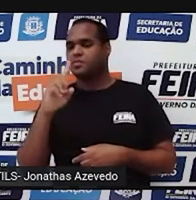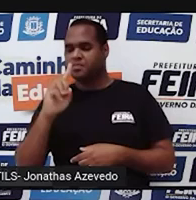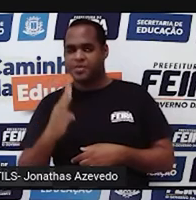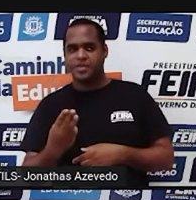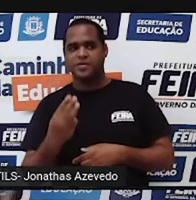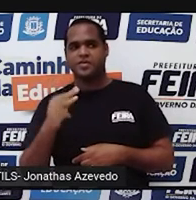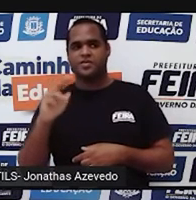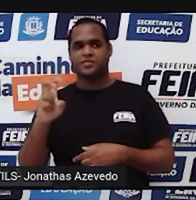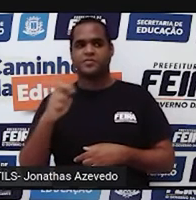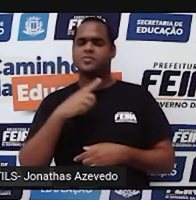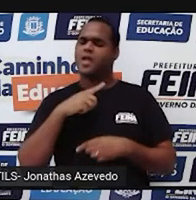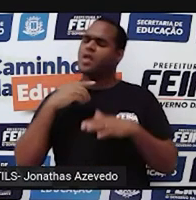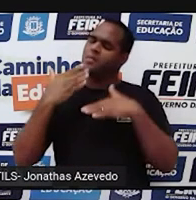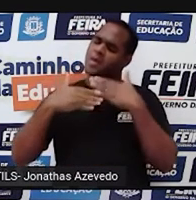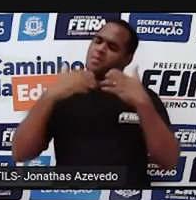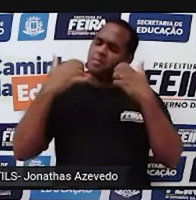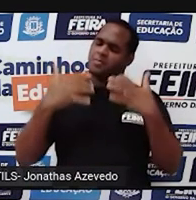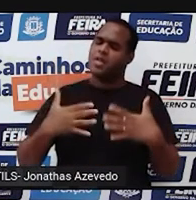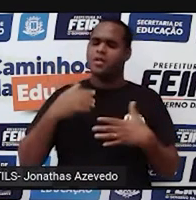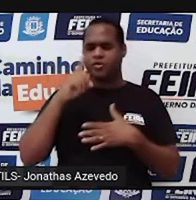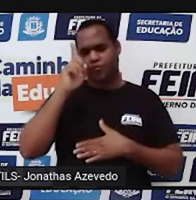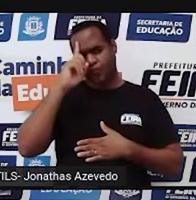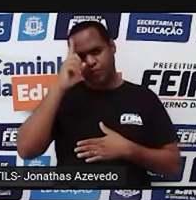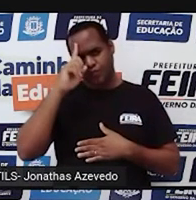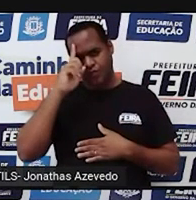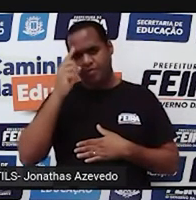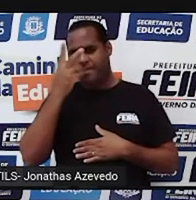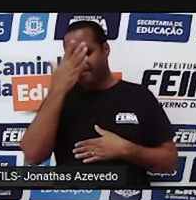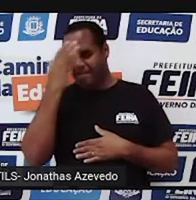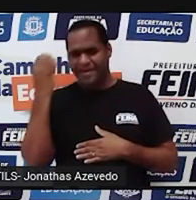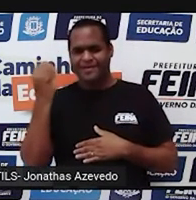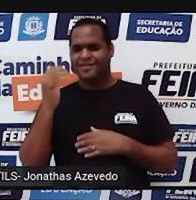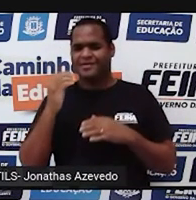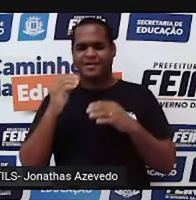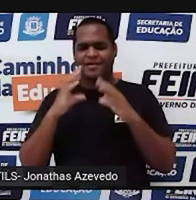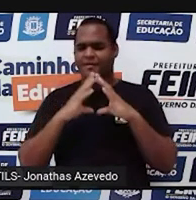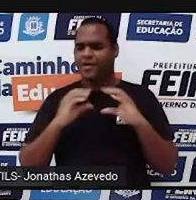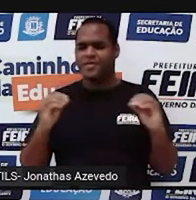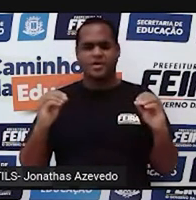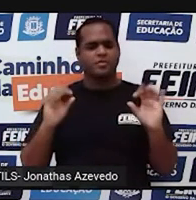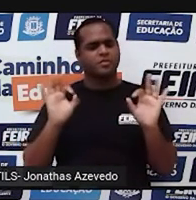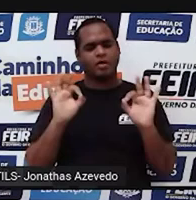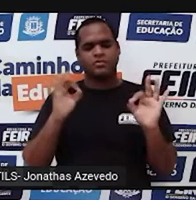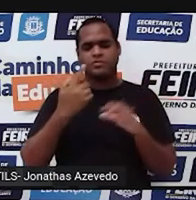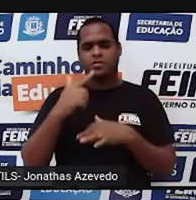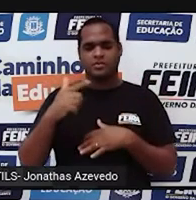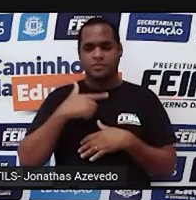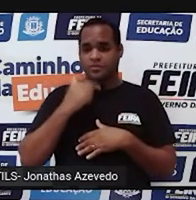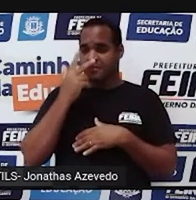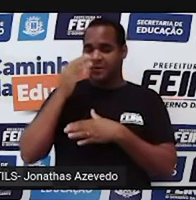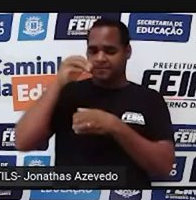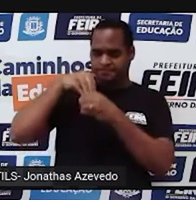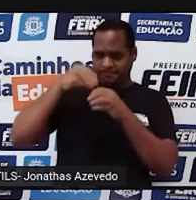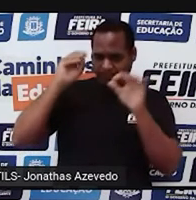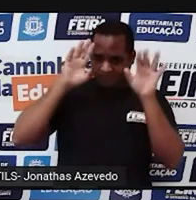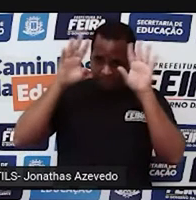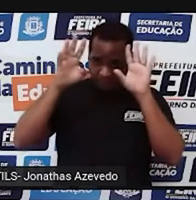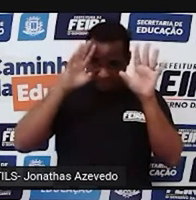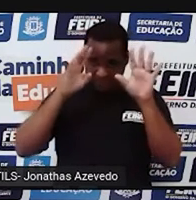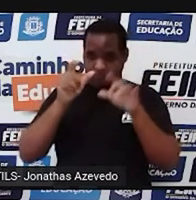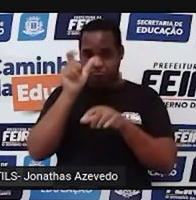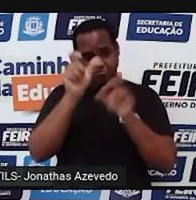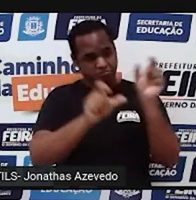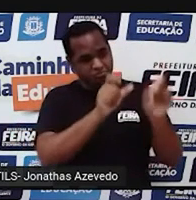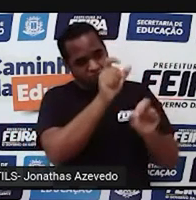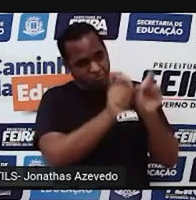5, e isso vai, isso nunca vai se acabar. Claro que dentro da nossa imaginação humana,